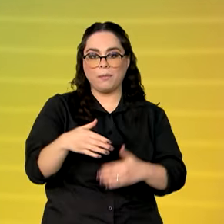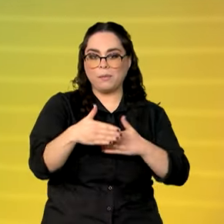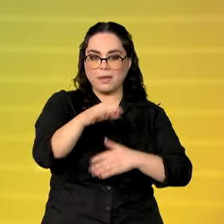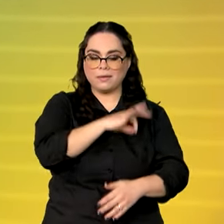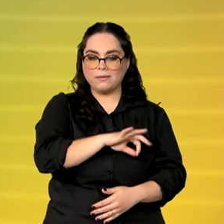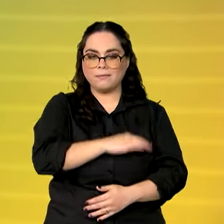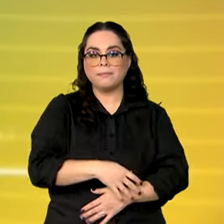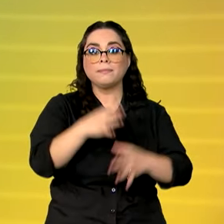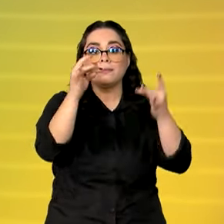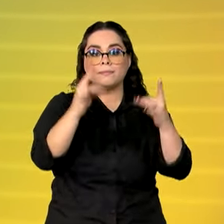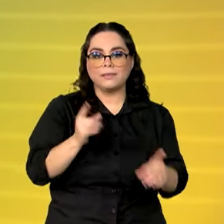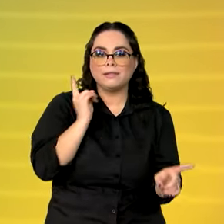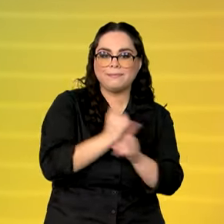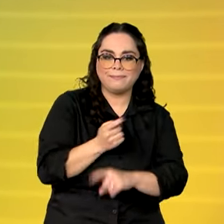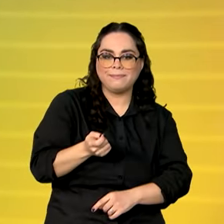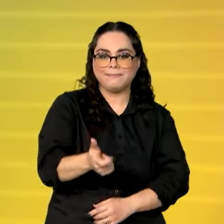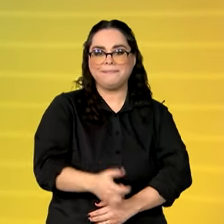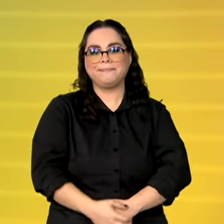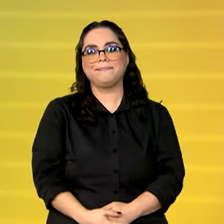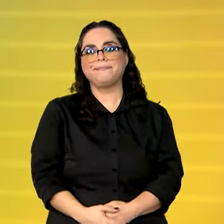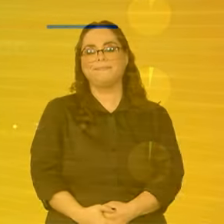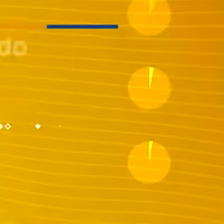A gente mostra os detalhes já, já.